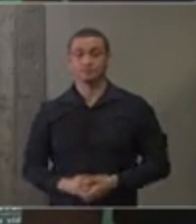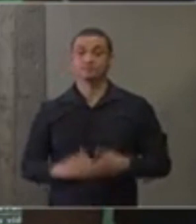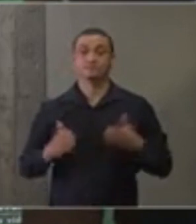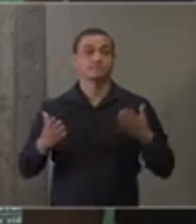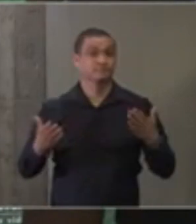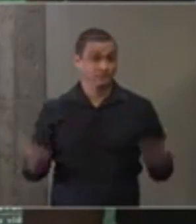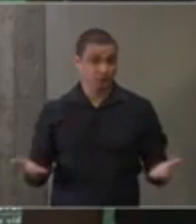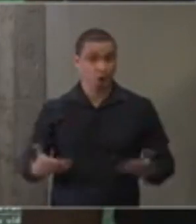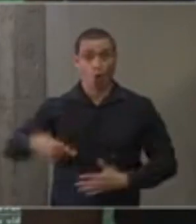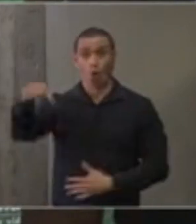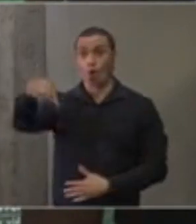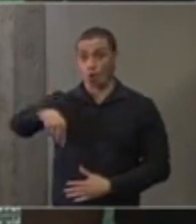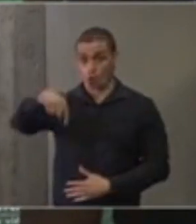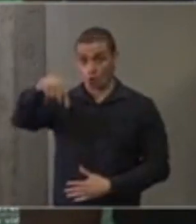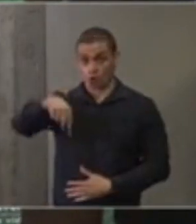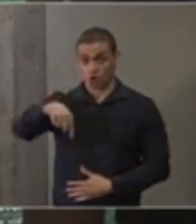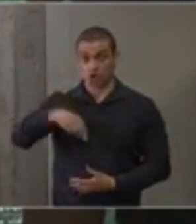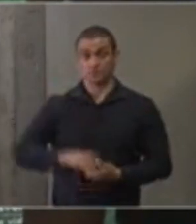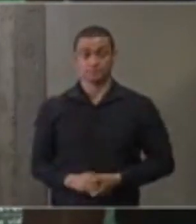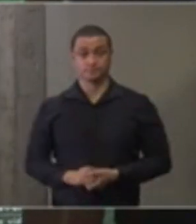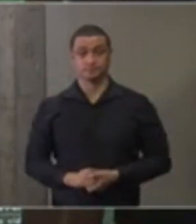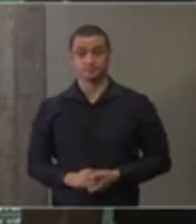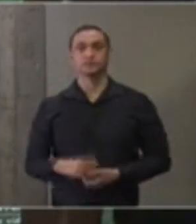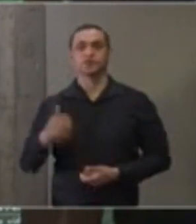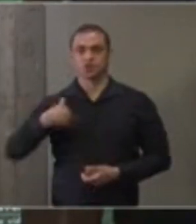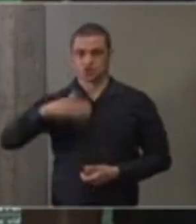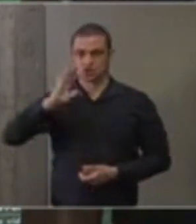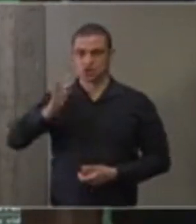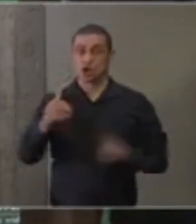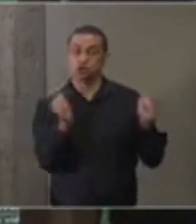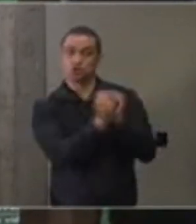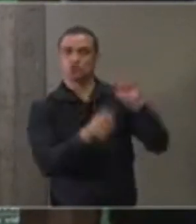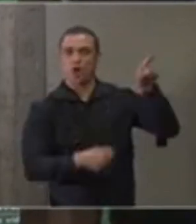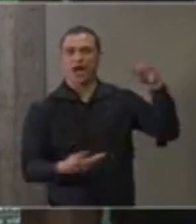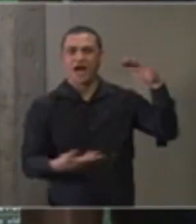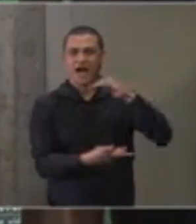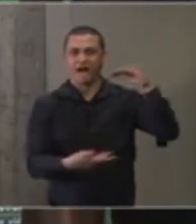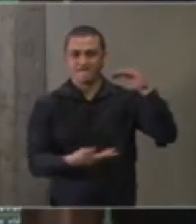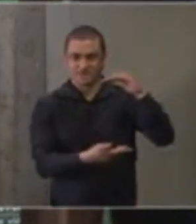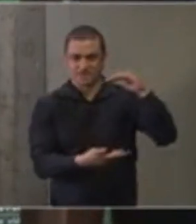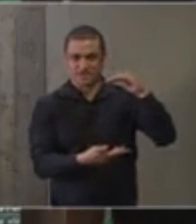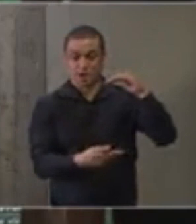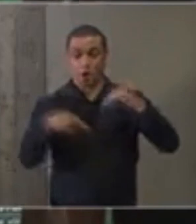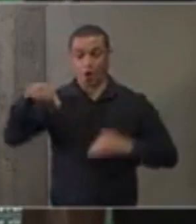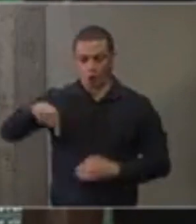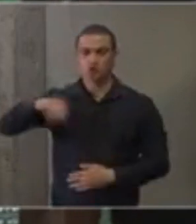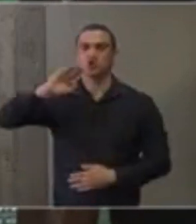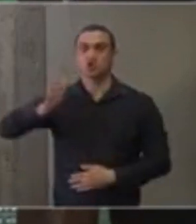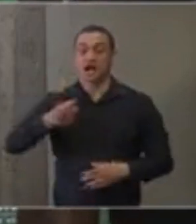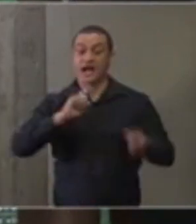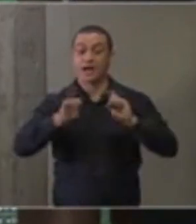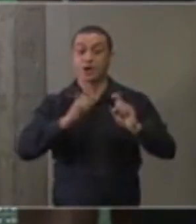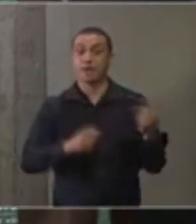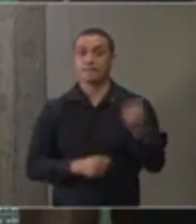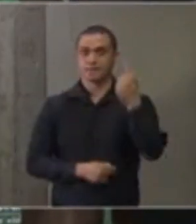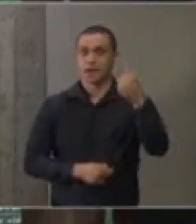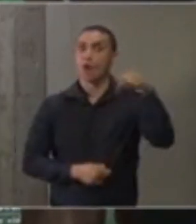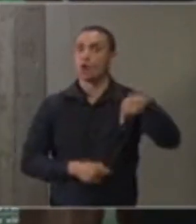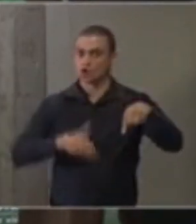isso que hoje nós iniciamos junto à Anvisa, já tivemos uma primeira reunião,